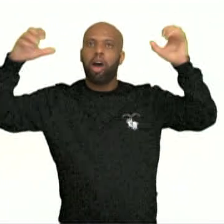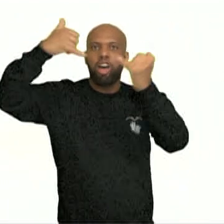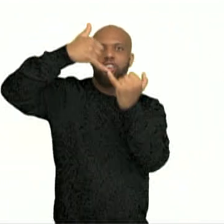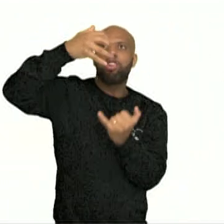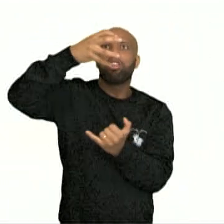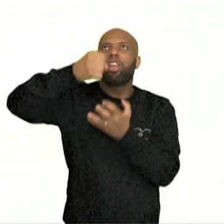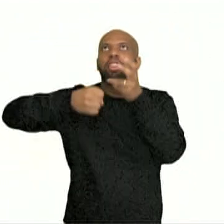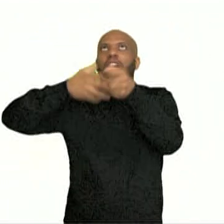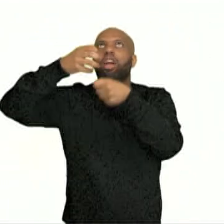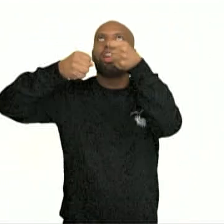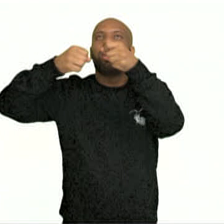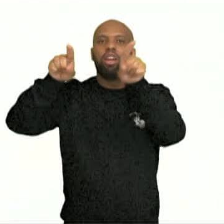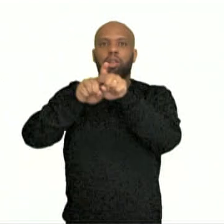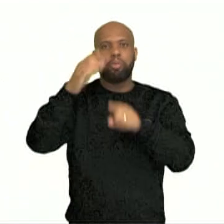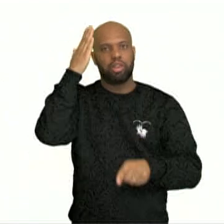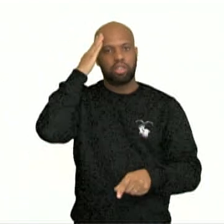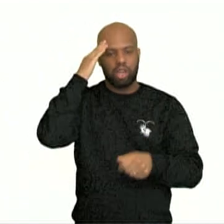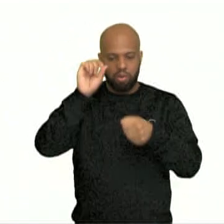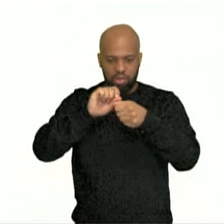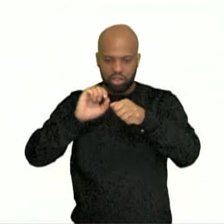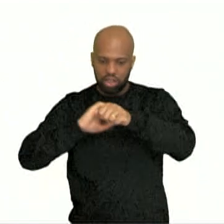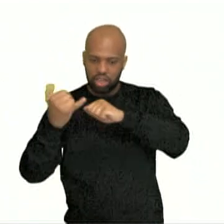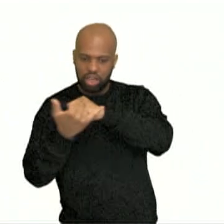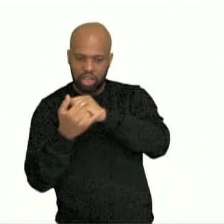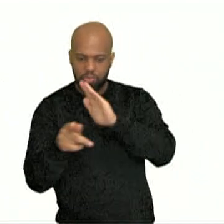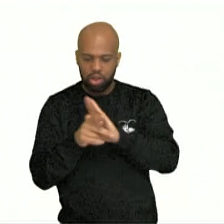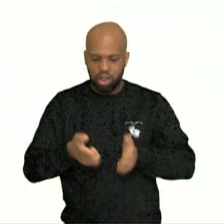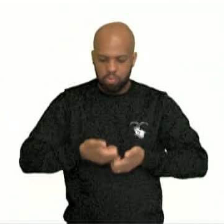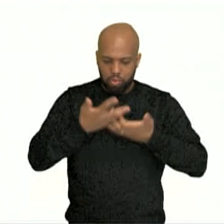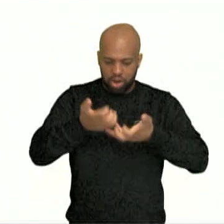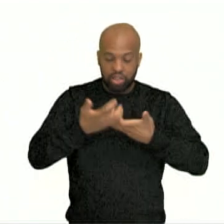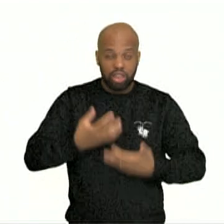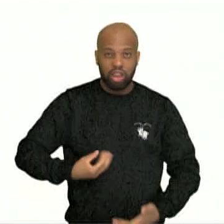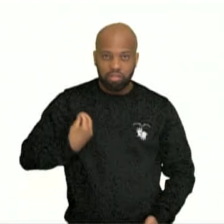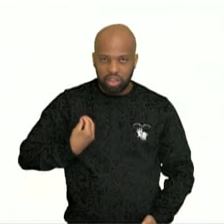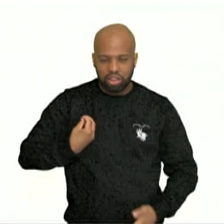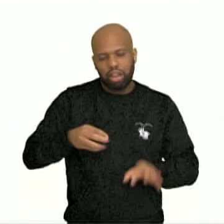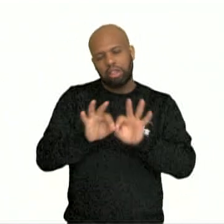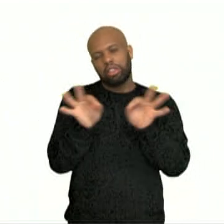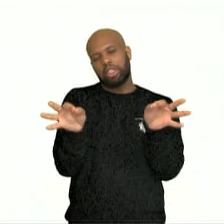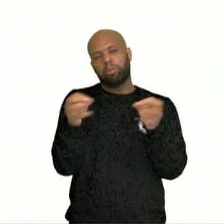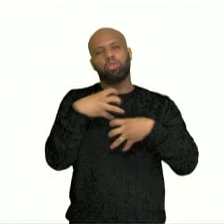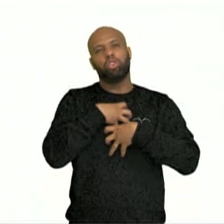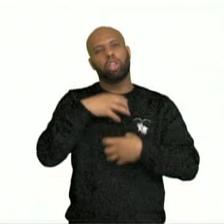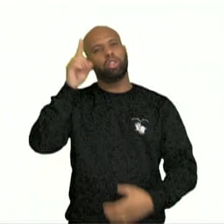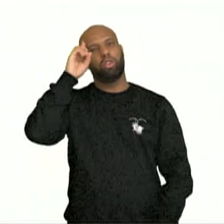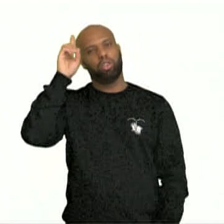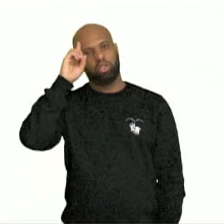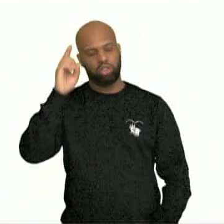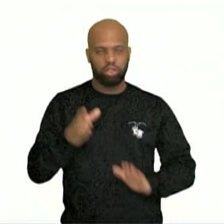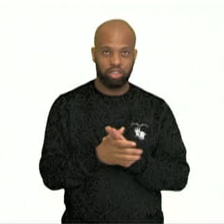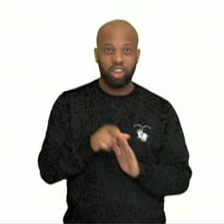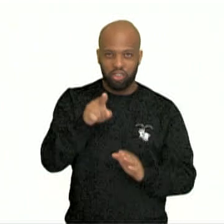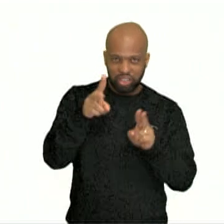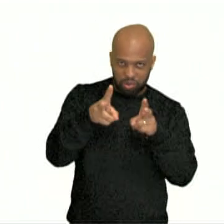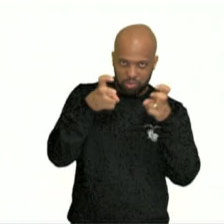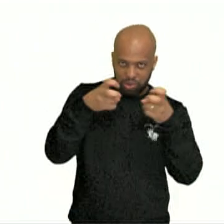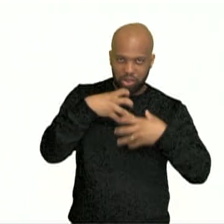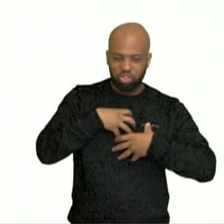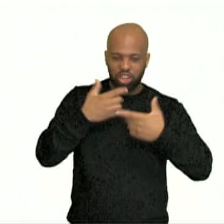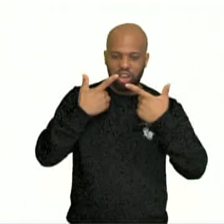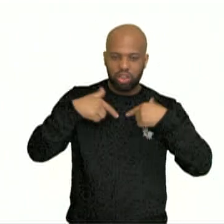saiba construir ilhas de poesia na vida simples de todo dia. Então, perceberam aqui qual foi a linguagem